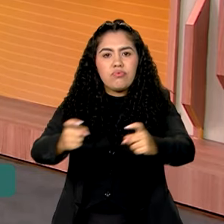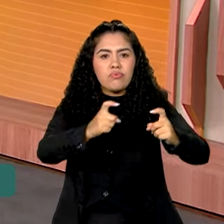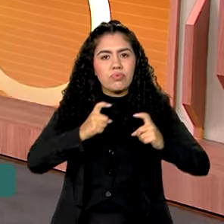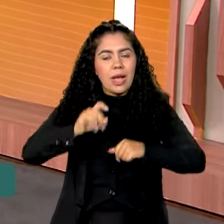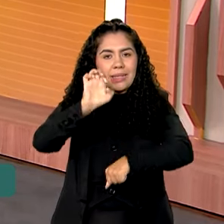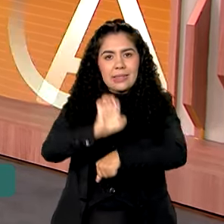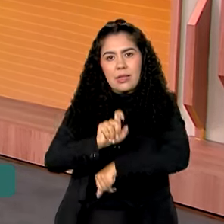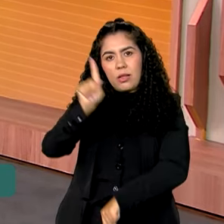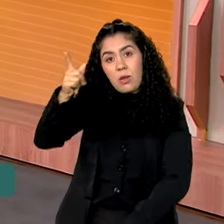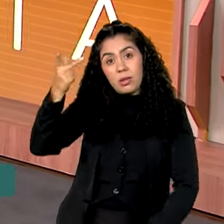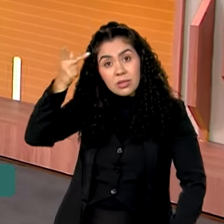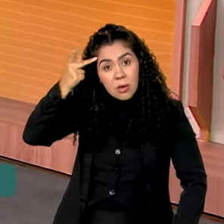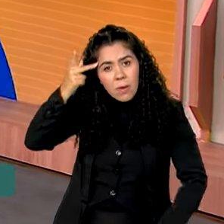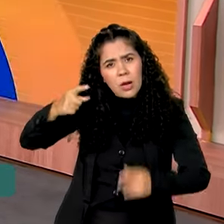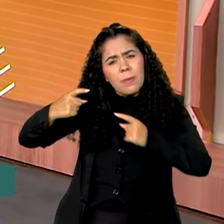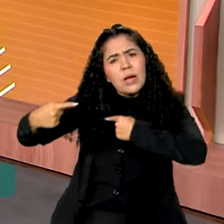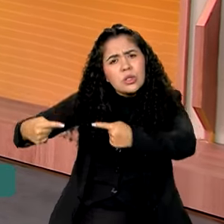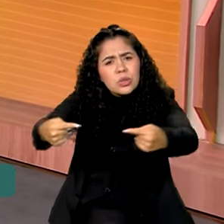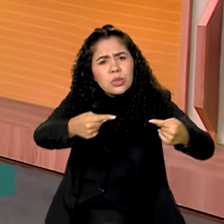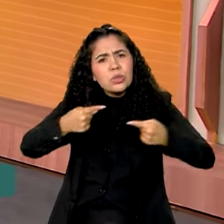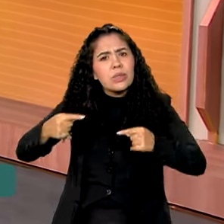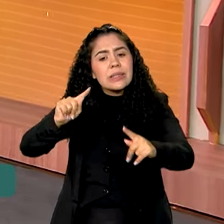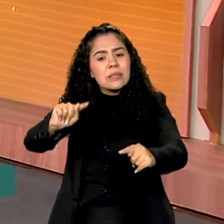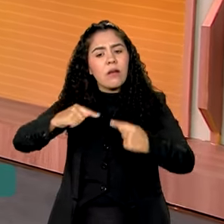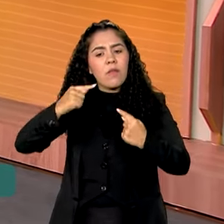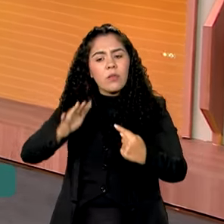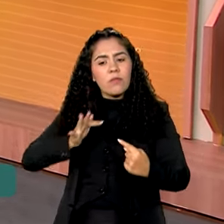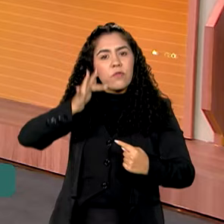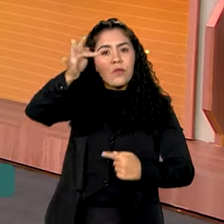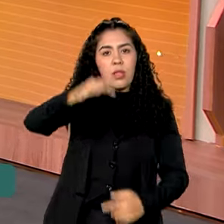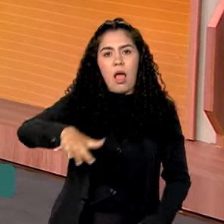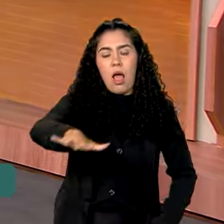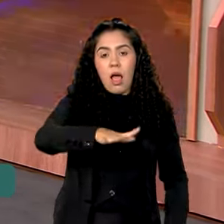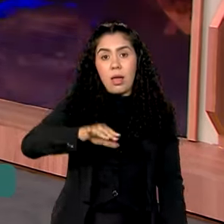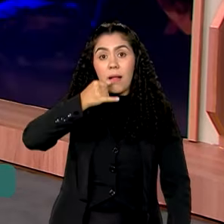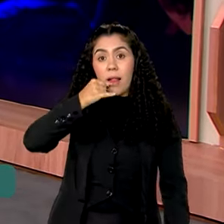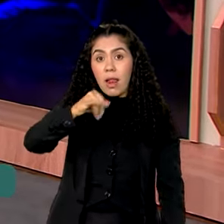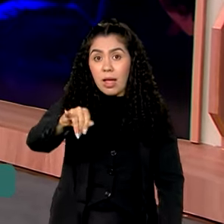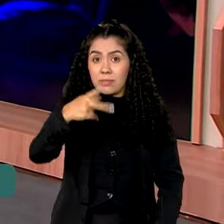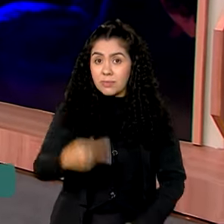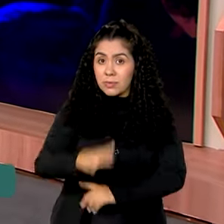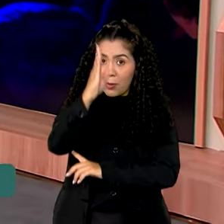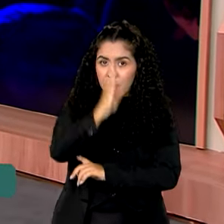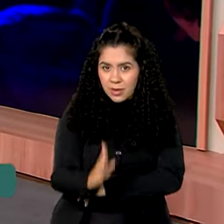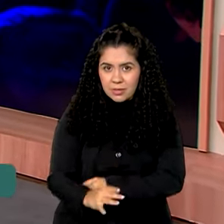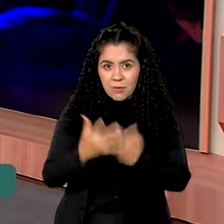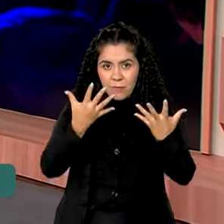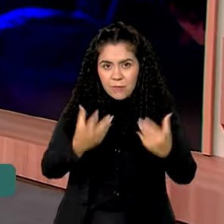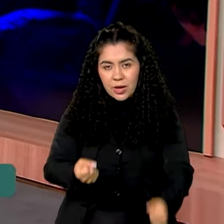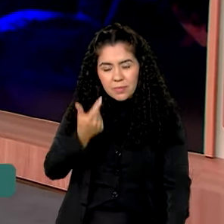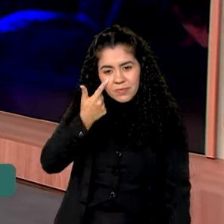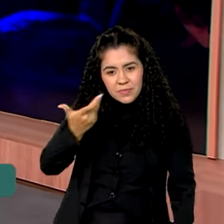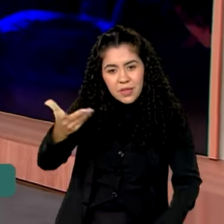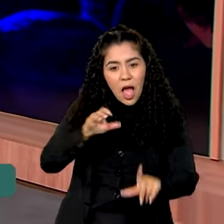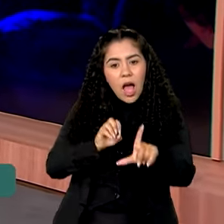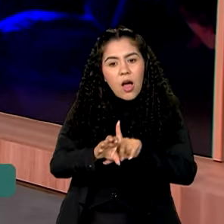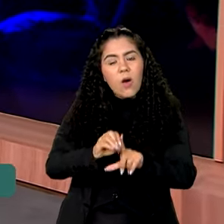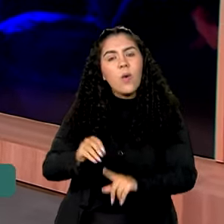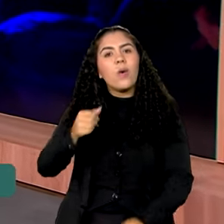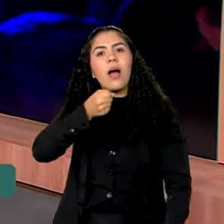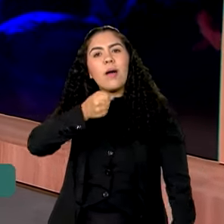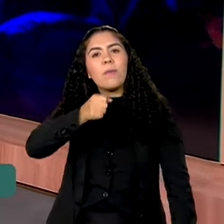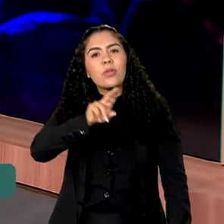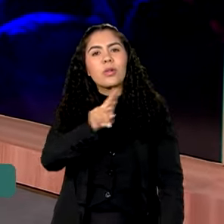Paulo para debater os desafios do futuro do setor elétrico brasileiro. E é para lá que nós vamos, ao vivo, saber com Dimas